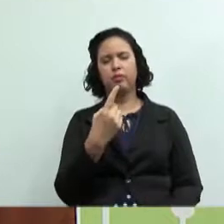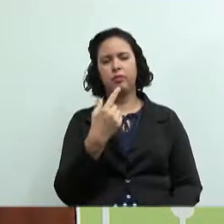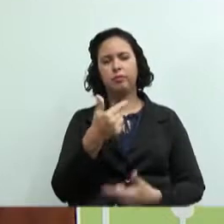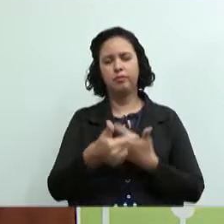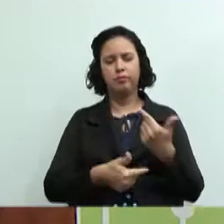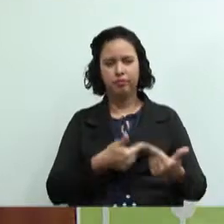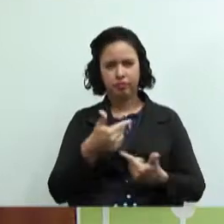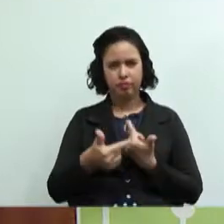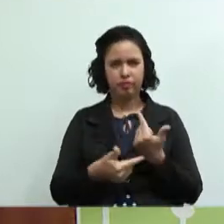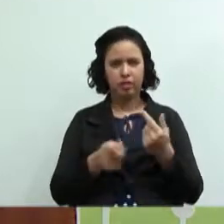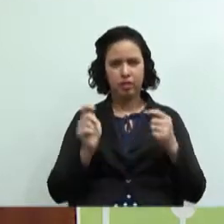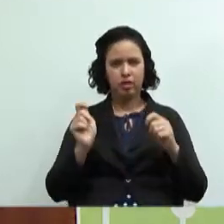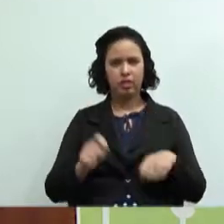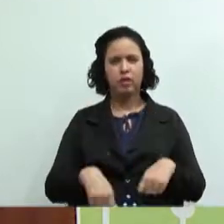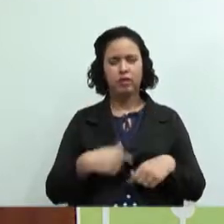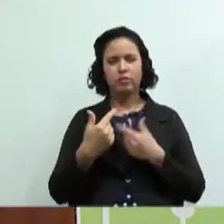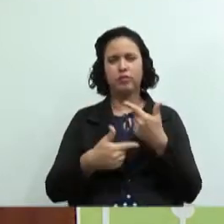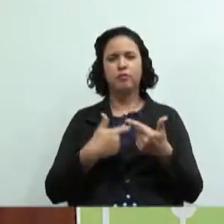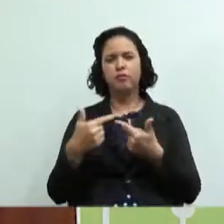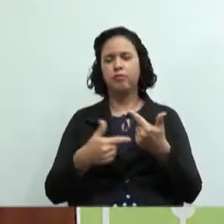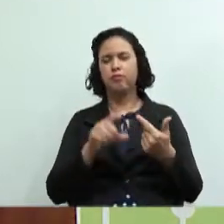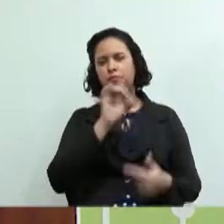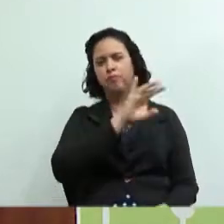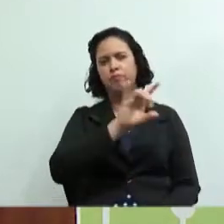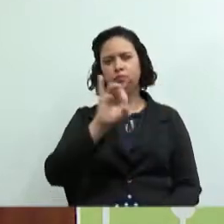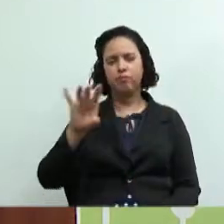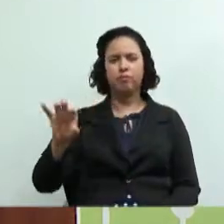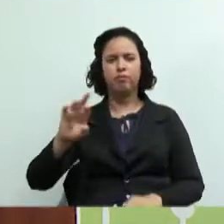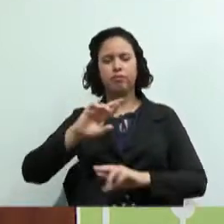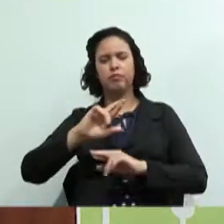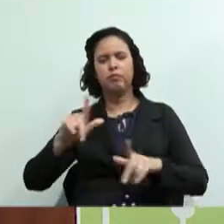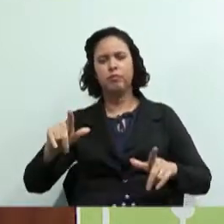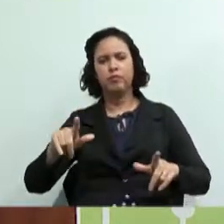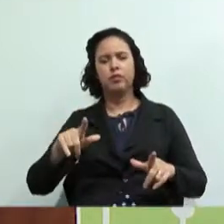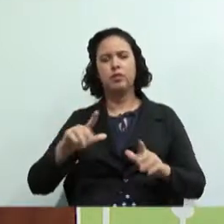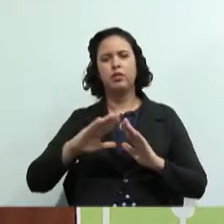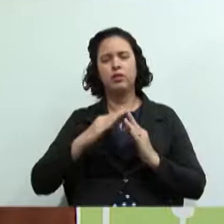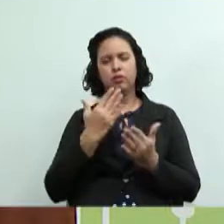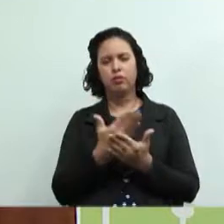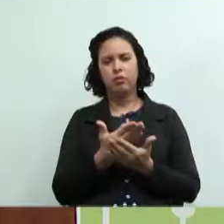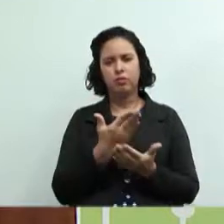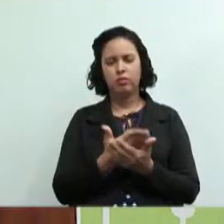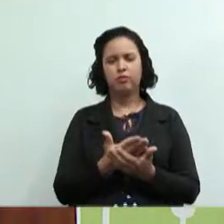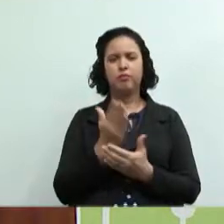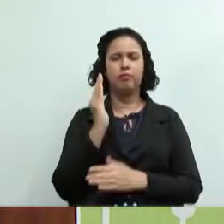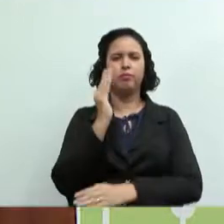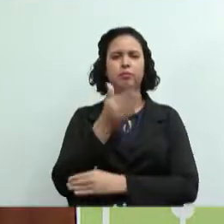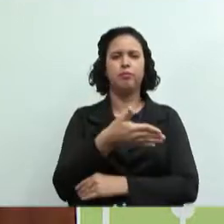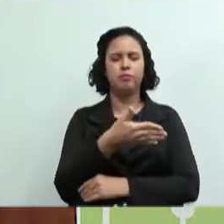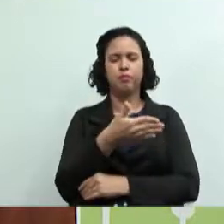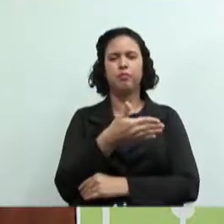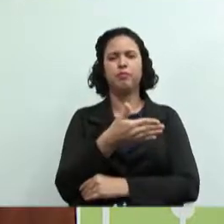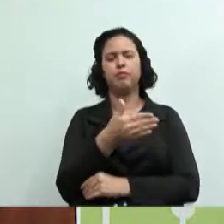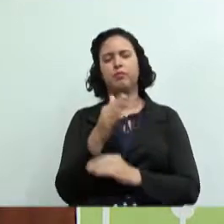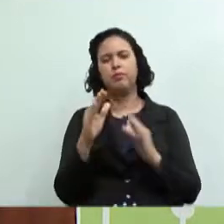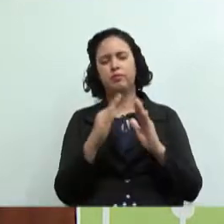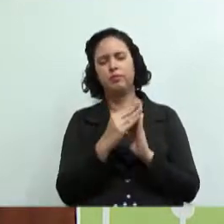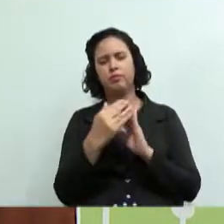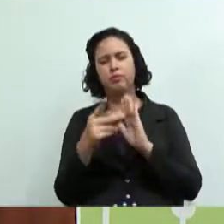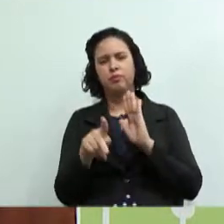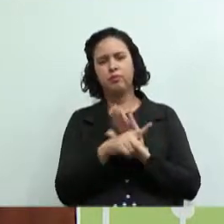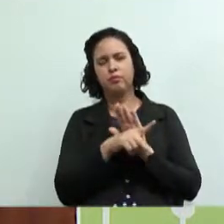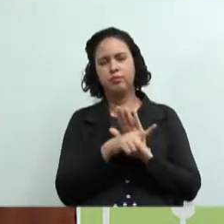serviço para diversas instituições diferentes escolas hospitais hotéis creches casas próprias